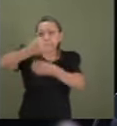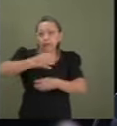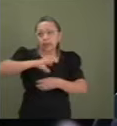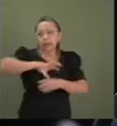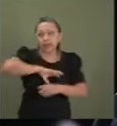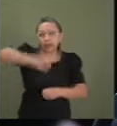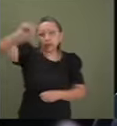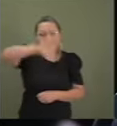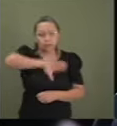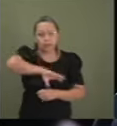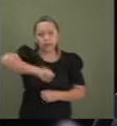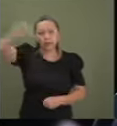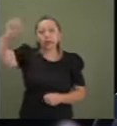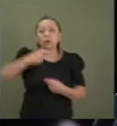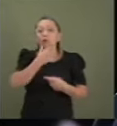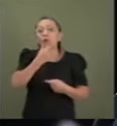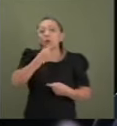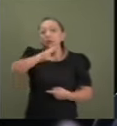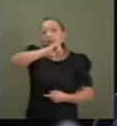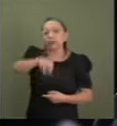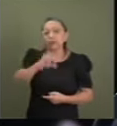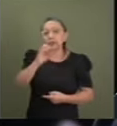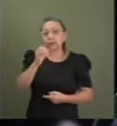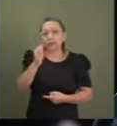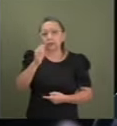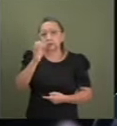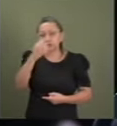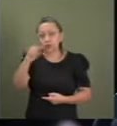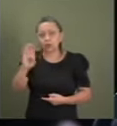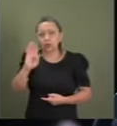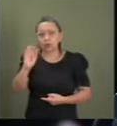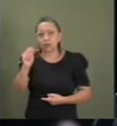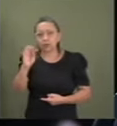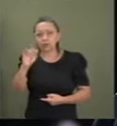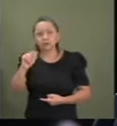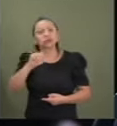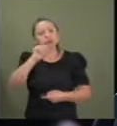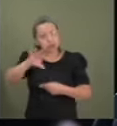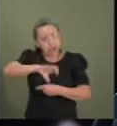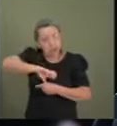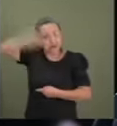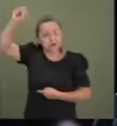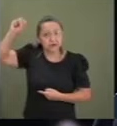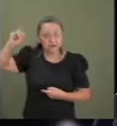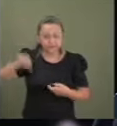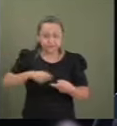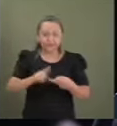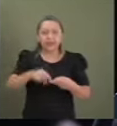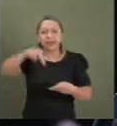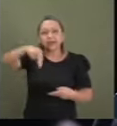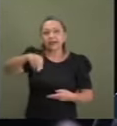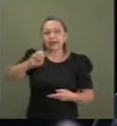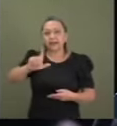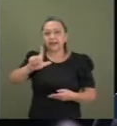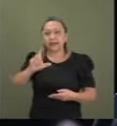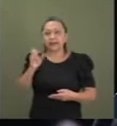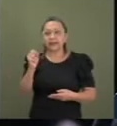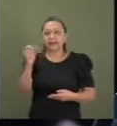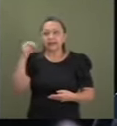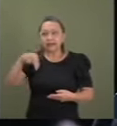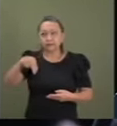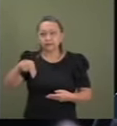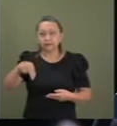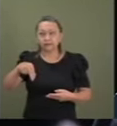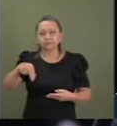João Batista Soares Laje se torna herói da pátria. Nelson José da Silva se